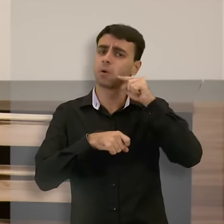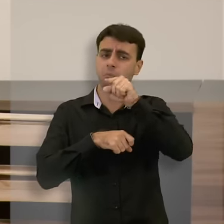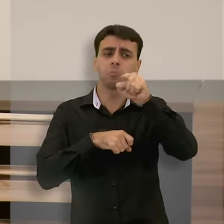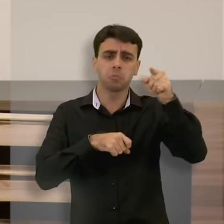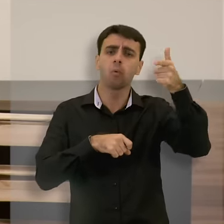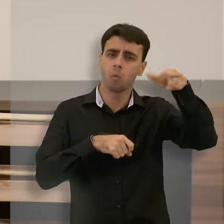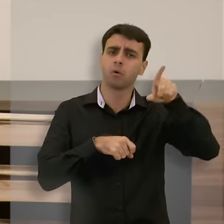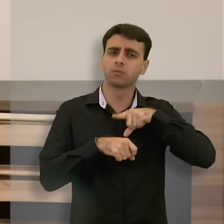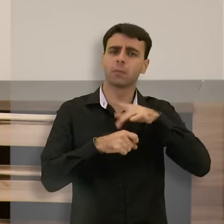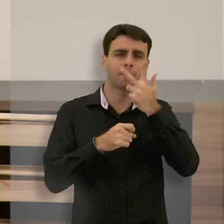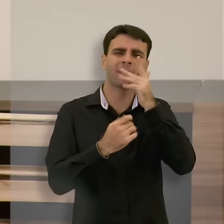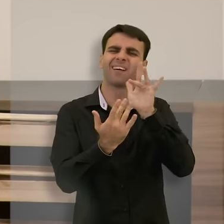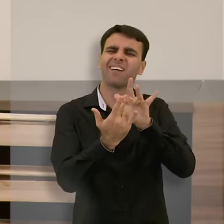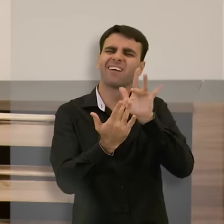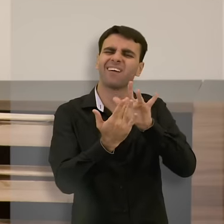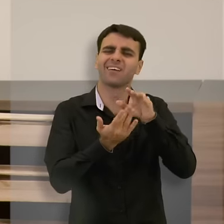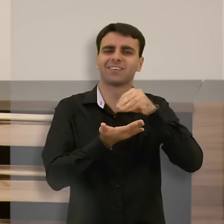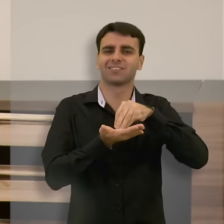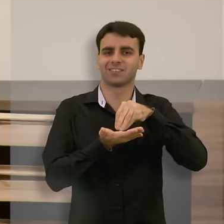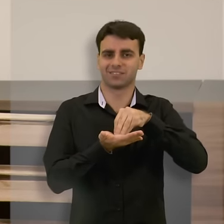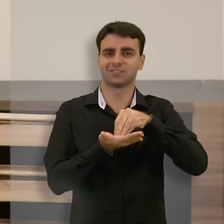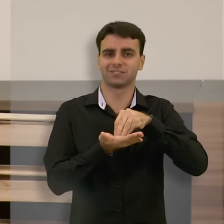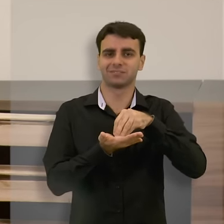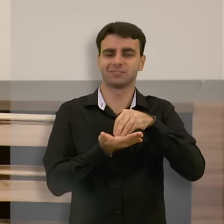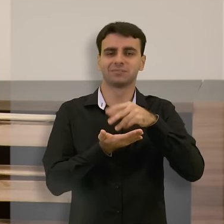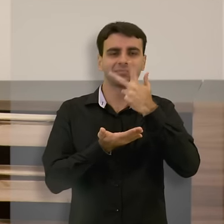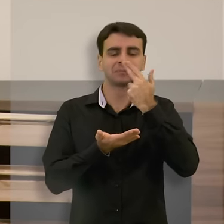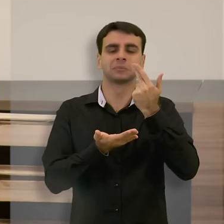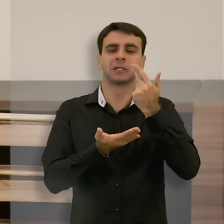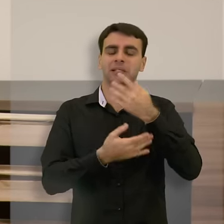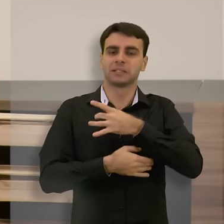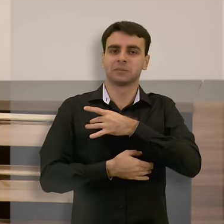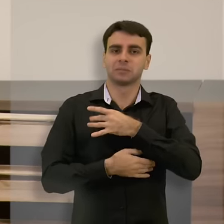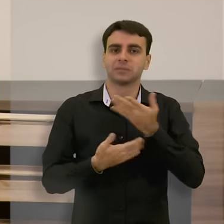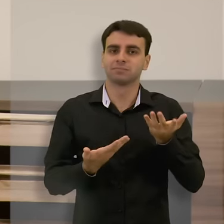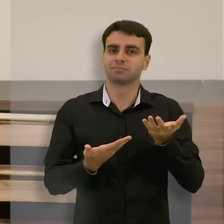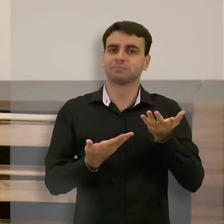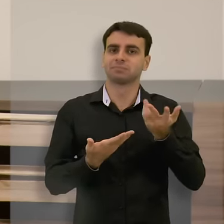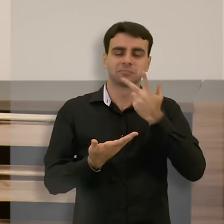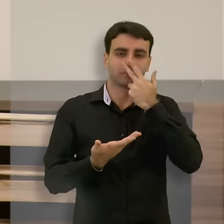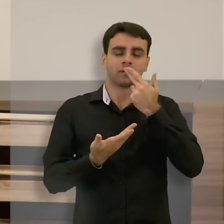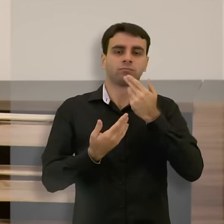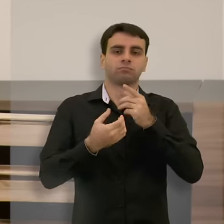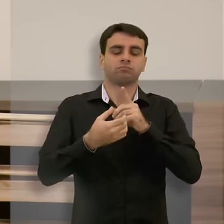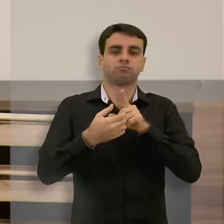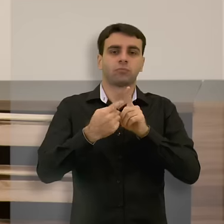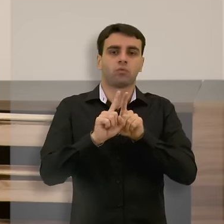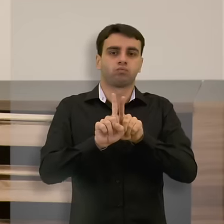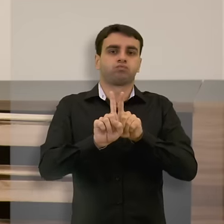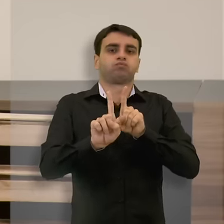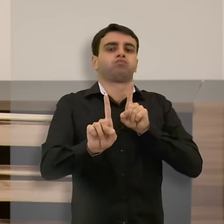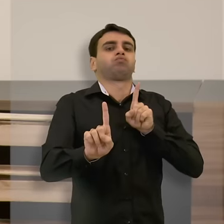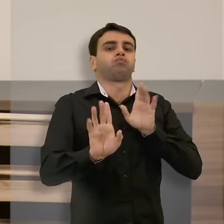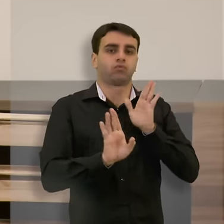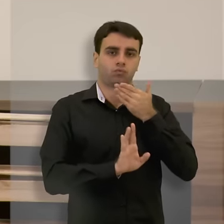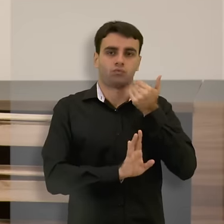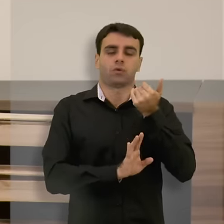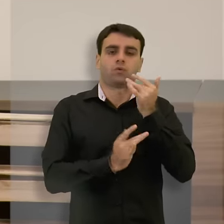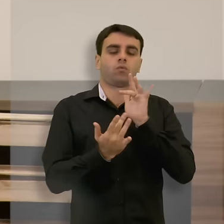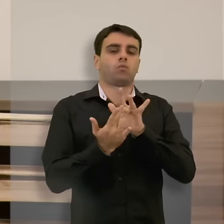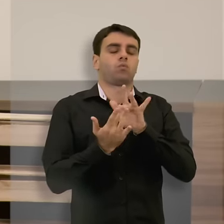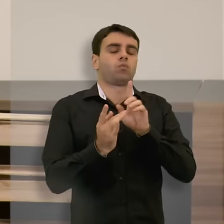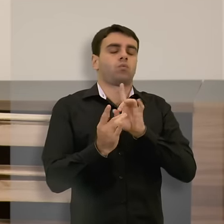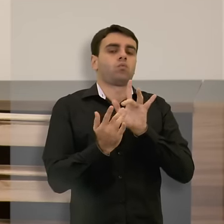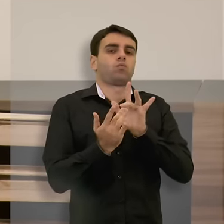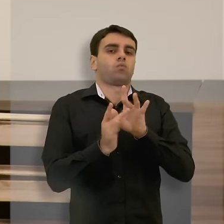profissão. Parece que, de alguma forma, a gente tem medo e quer excluir, retirar da nossa forma de lidar